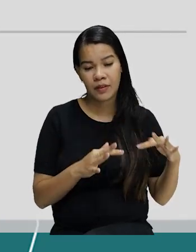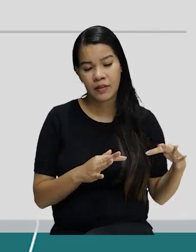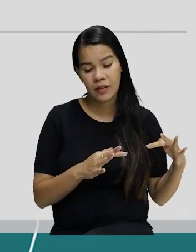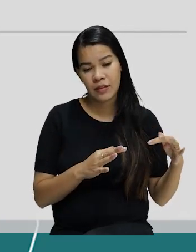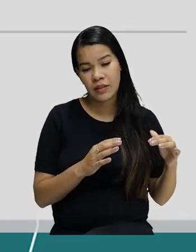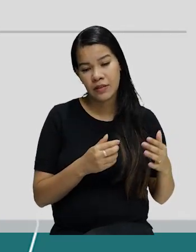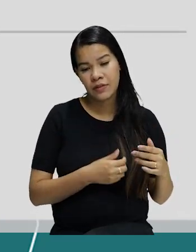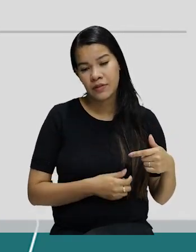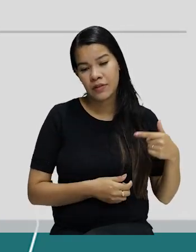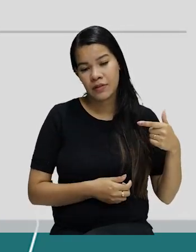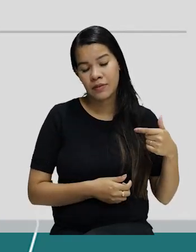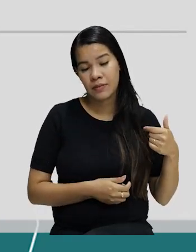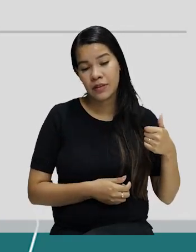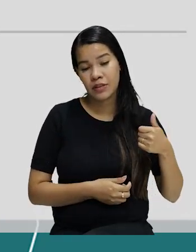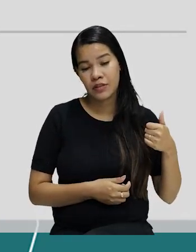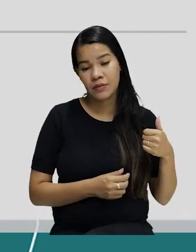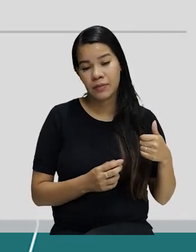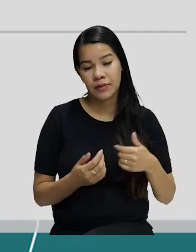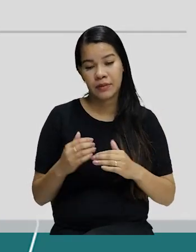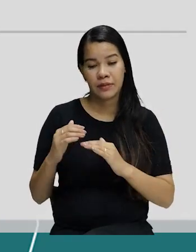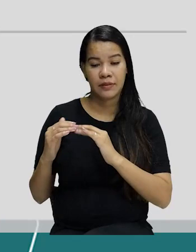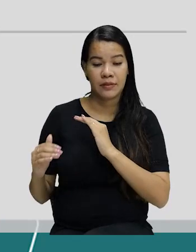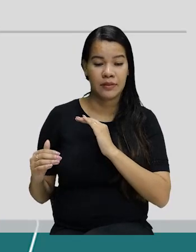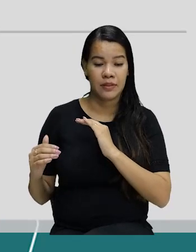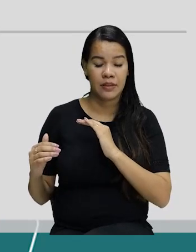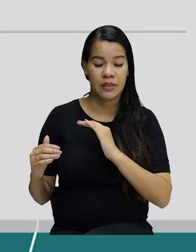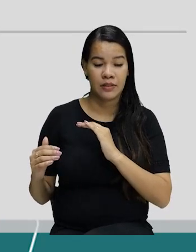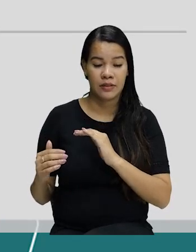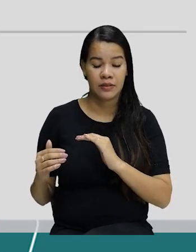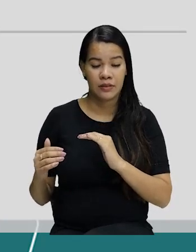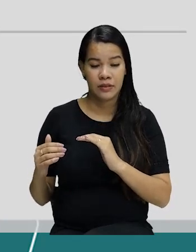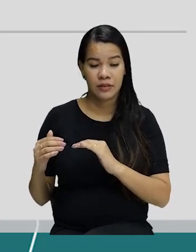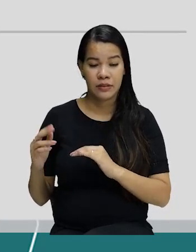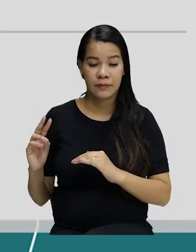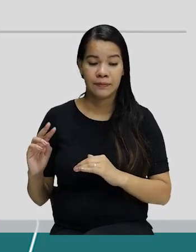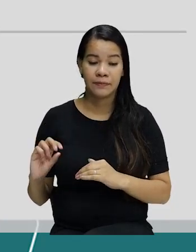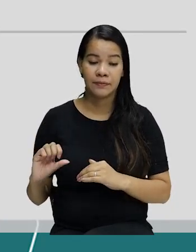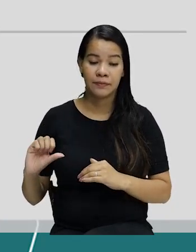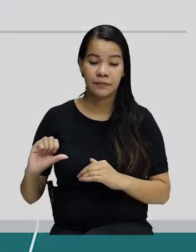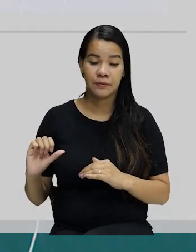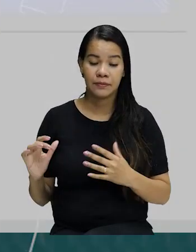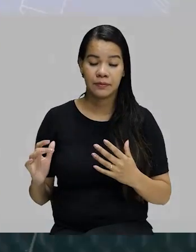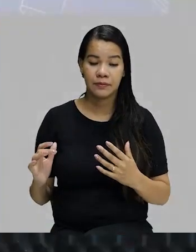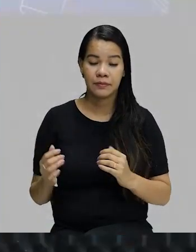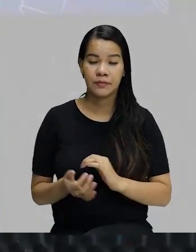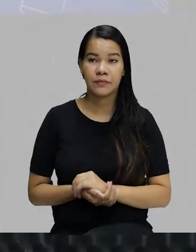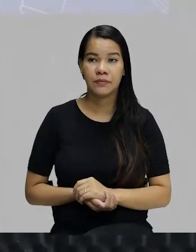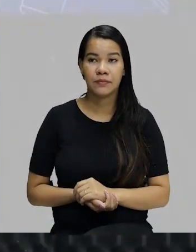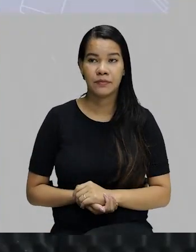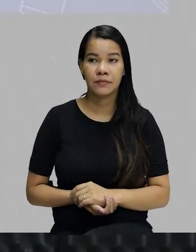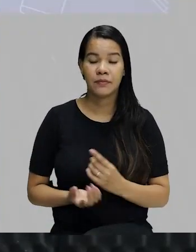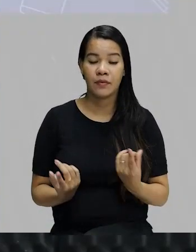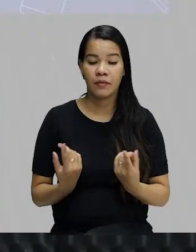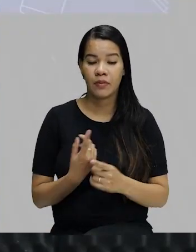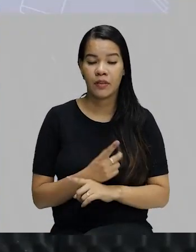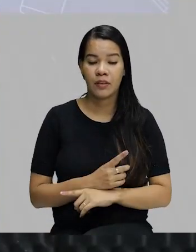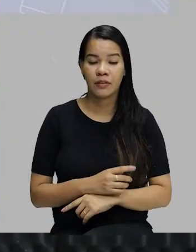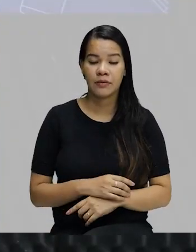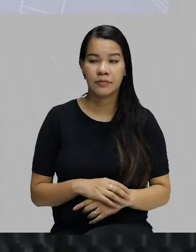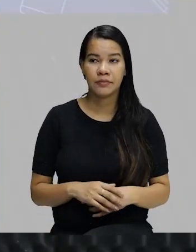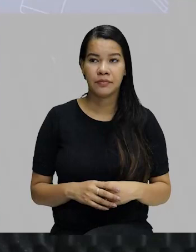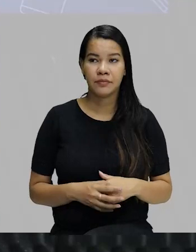afirmativas e as negativas e vice-versa. Então, passa-lhe as frases afirmativas, as negativas e vice-versa.